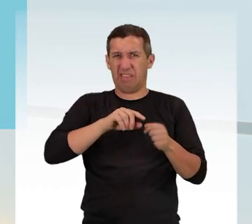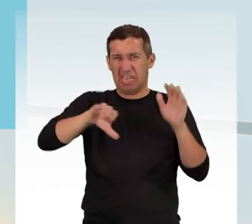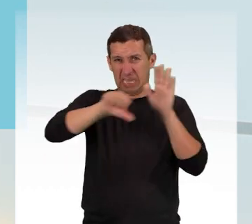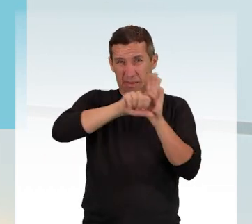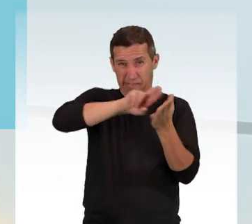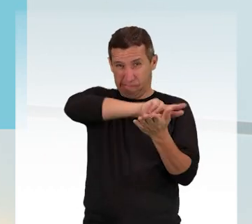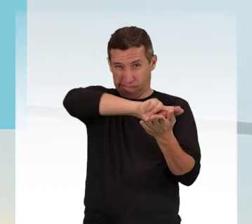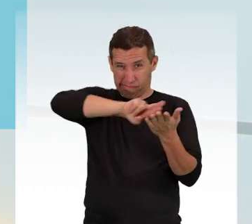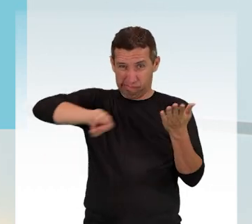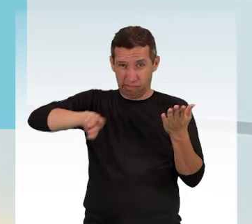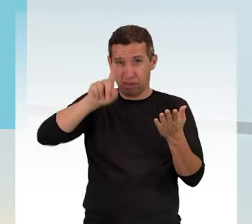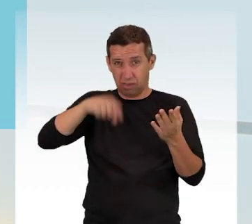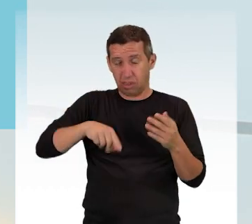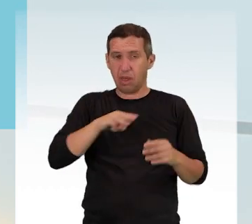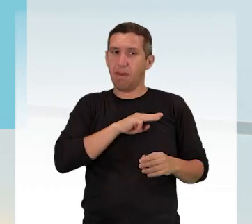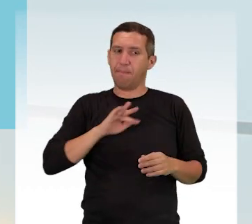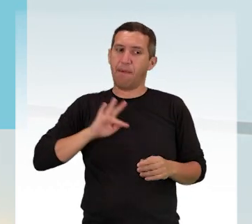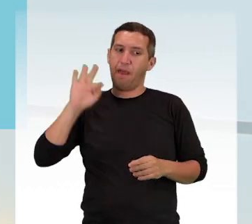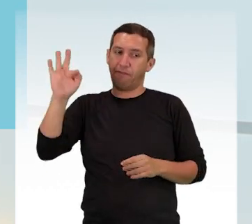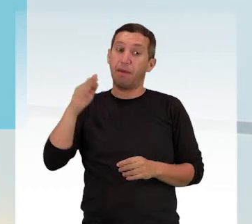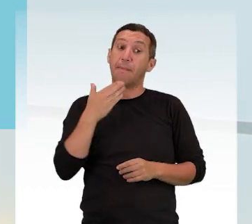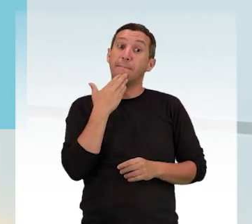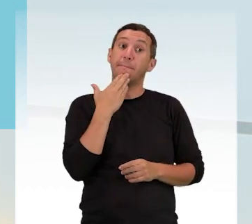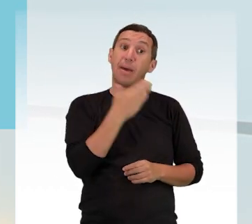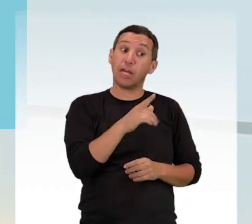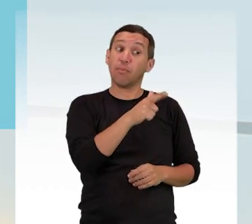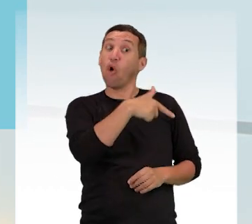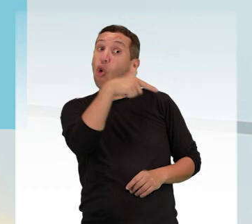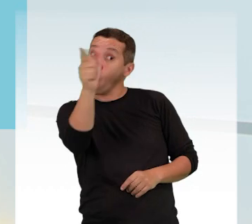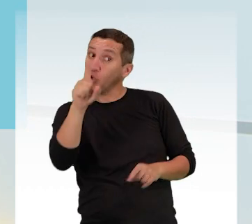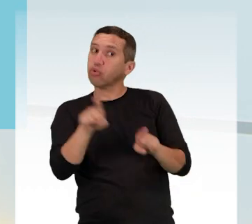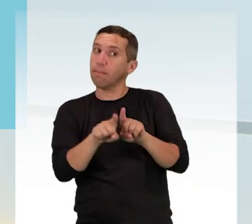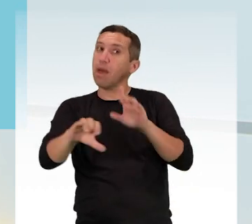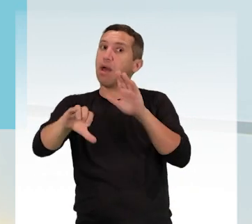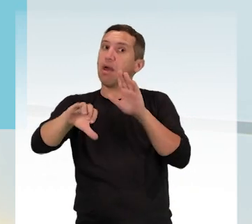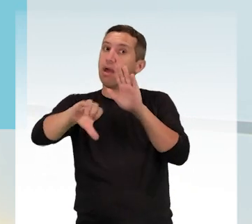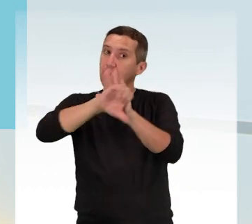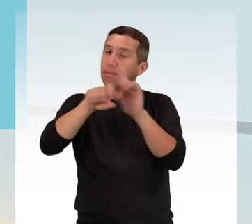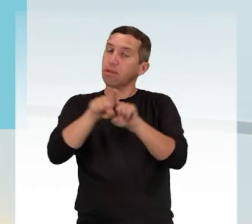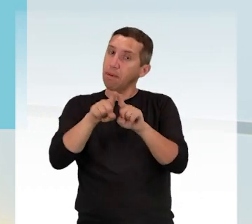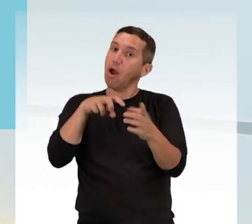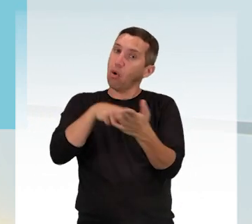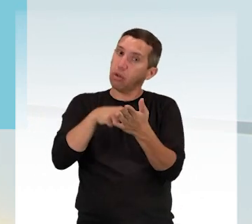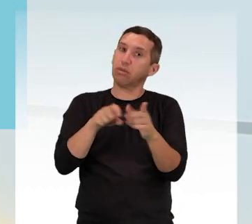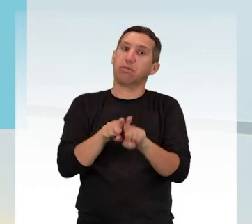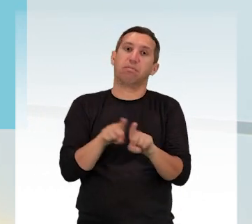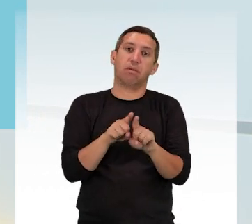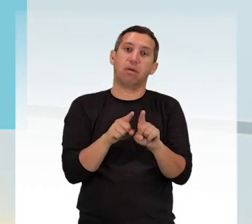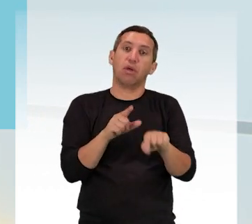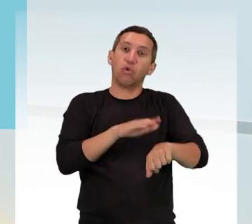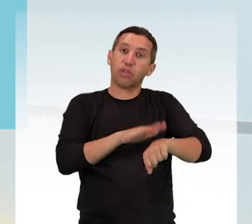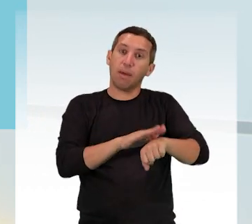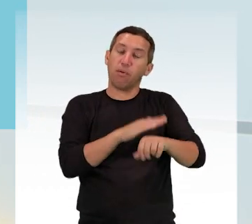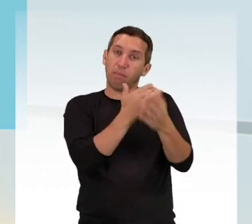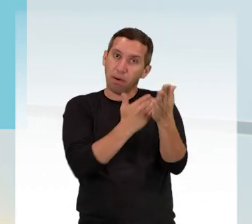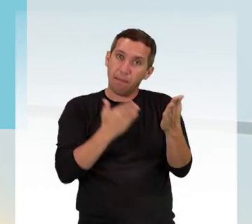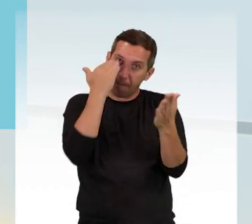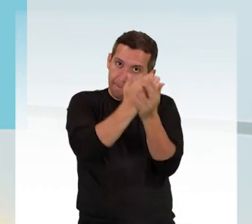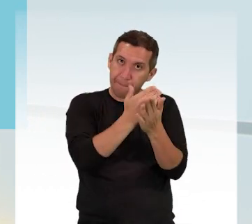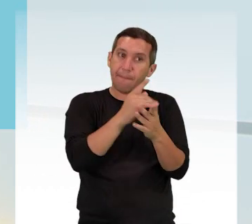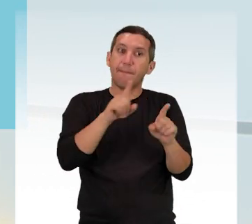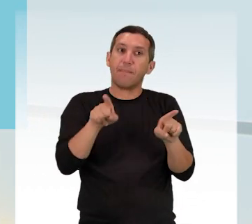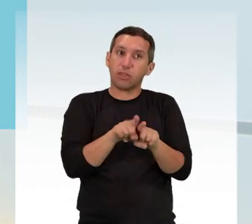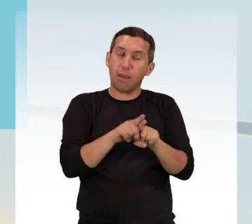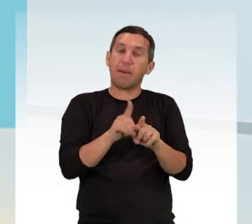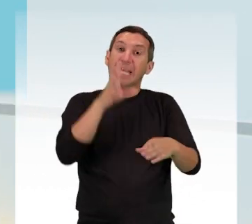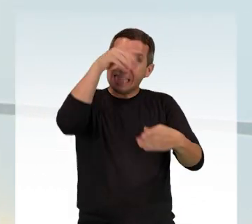infantil praticados pelo réu, o MPF pede a condenação pelo outro crime, o aumento substancial da pena de reclusão, bem